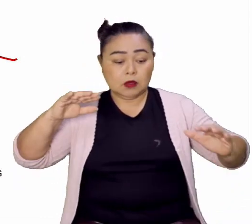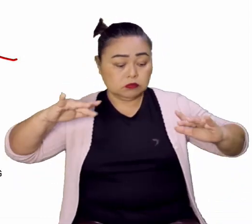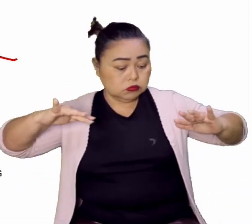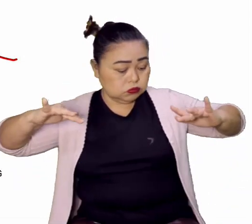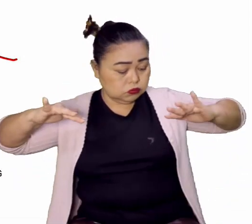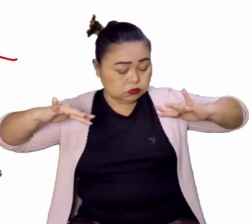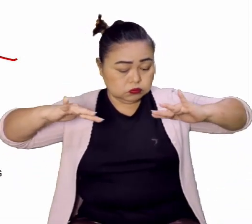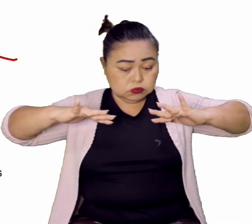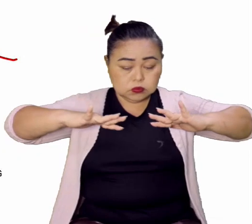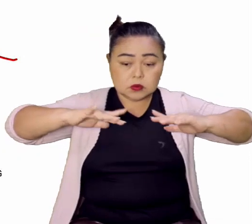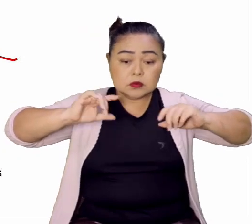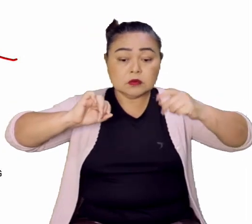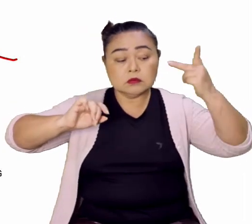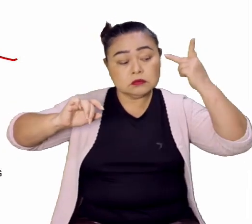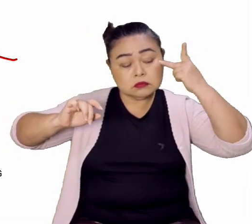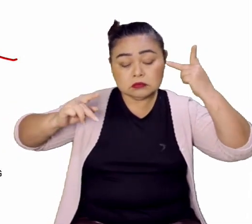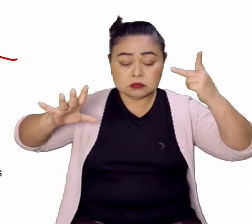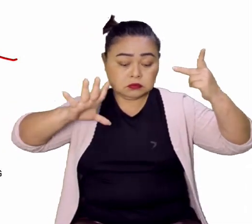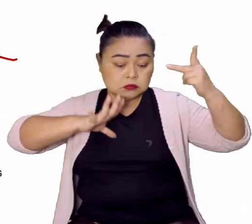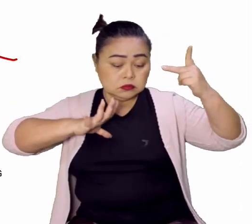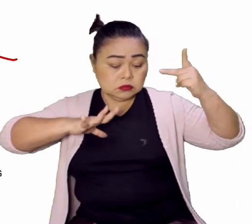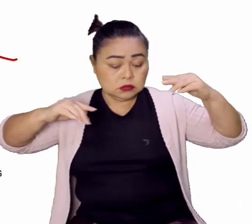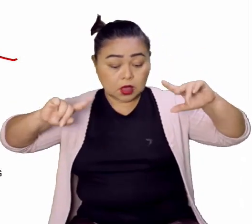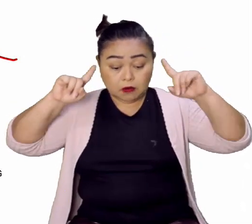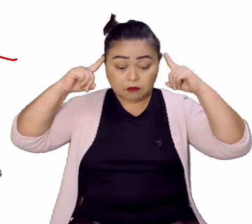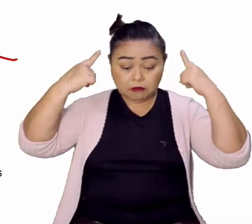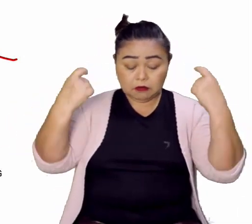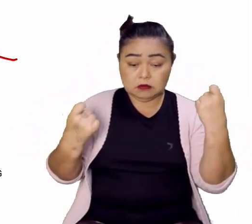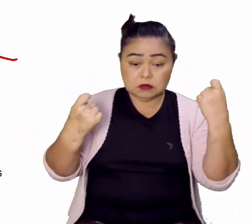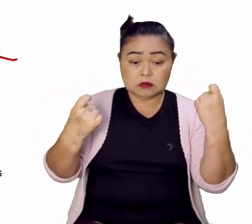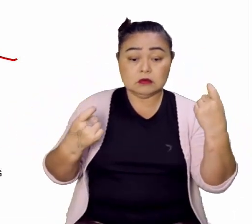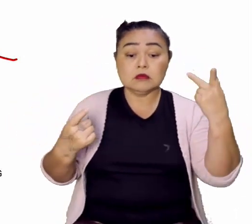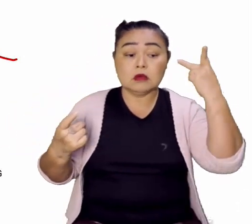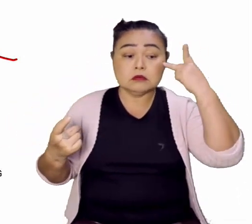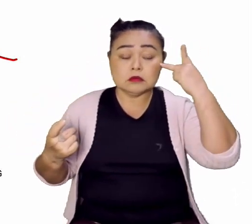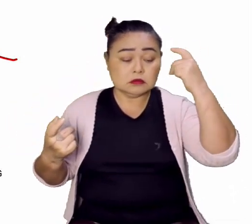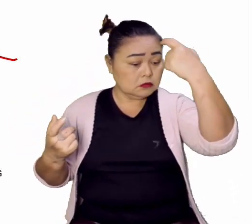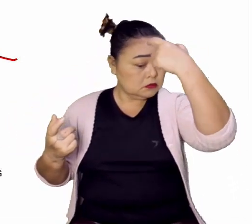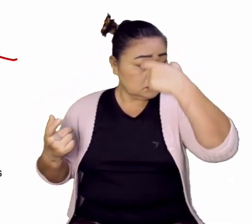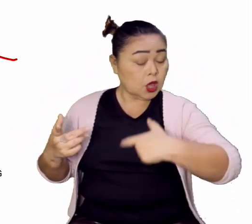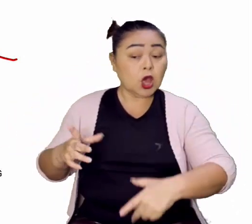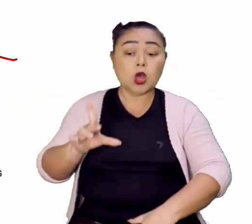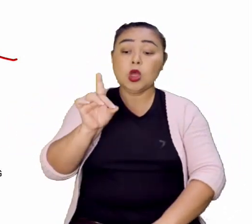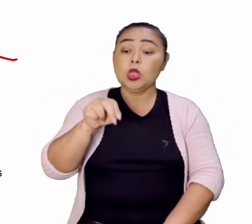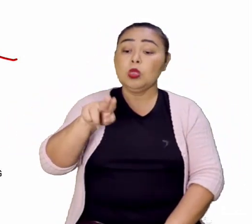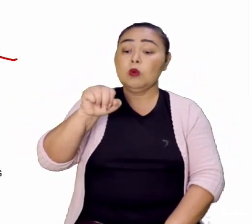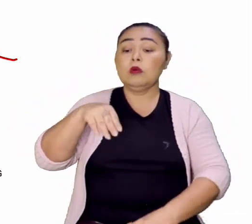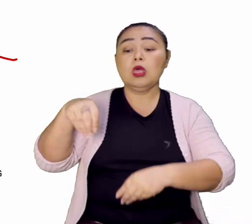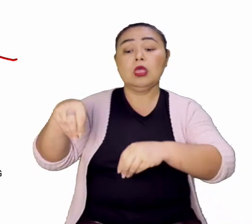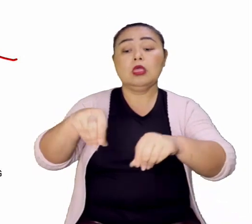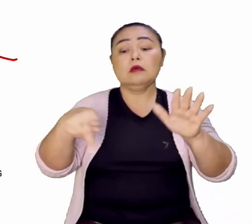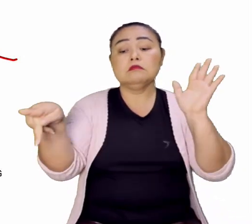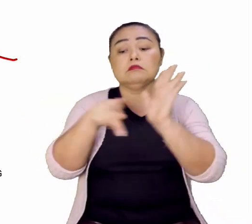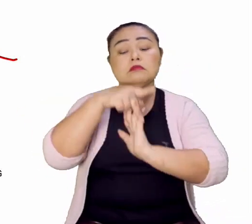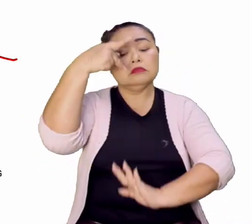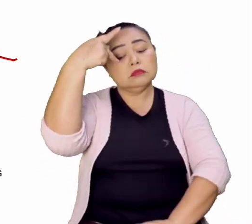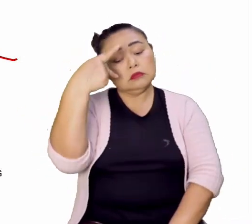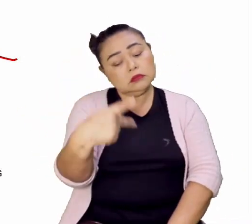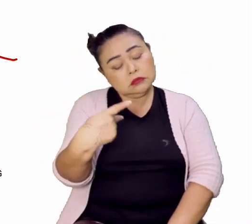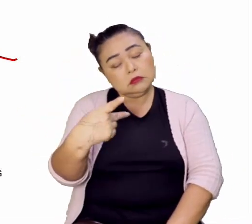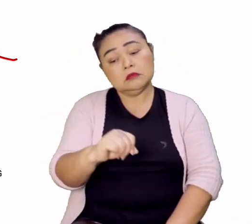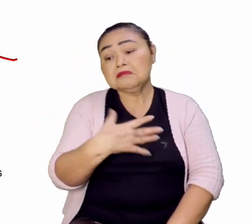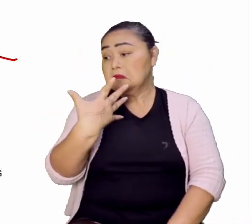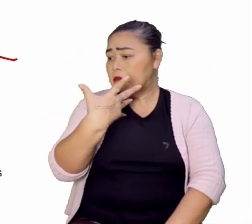portugueses. Porque os paulistas, eles se autodenominavam donos da terra. E com isso não